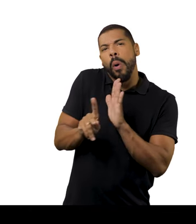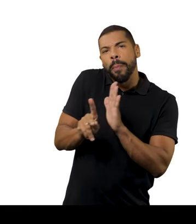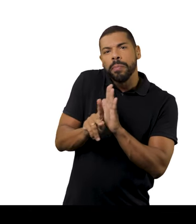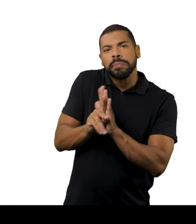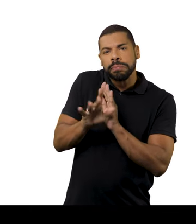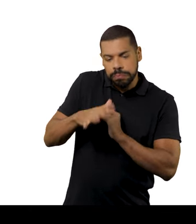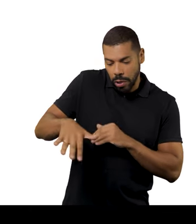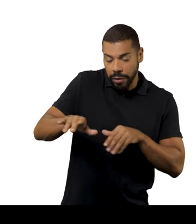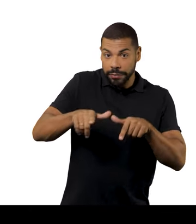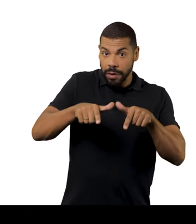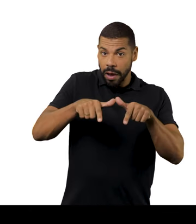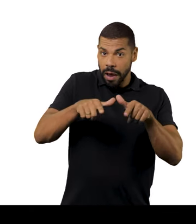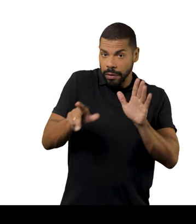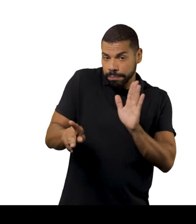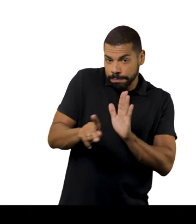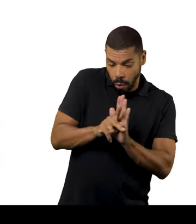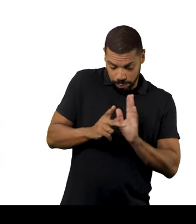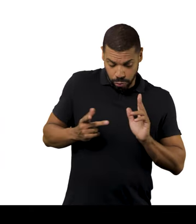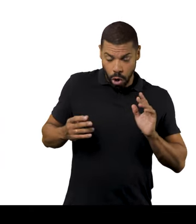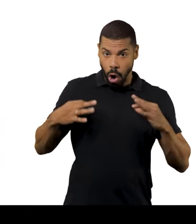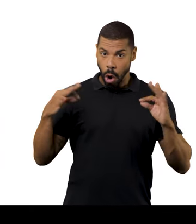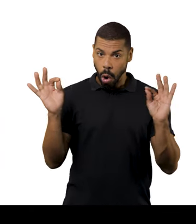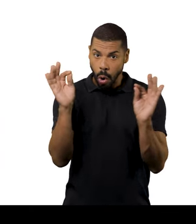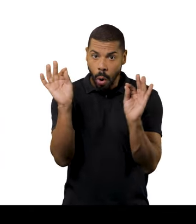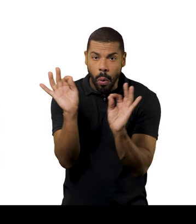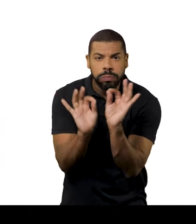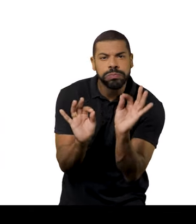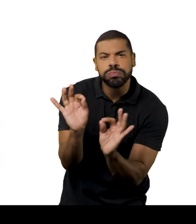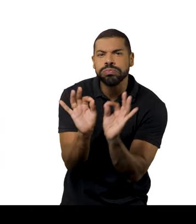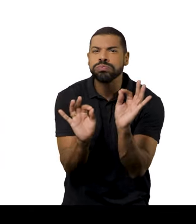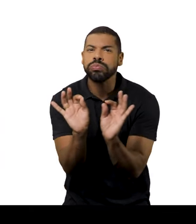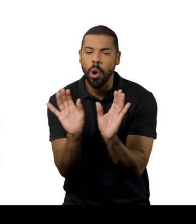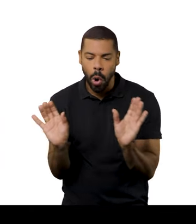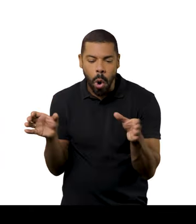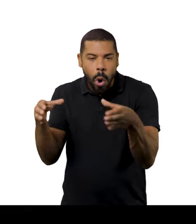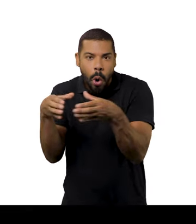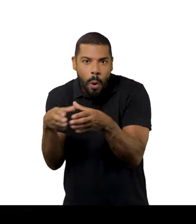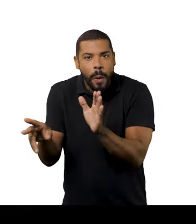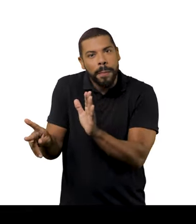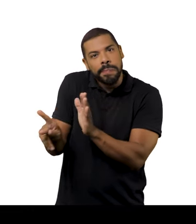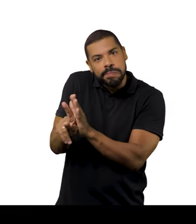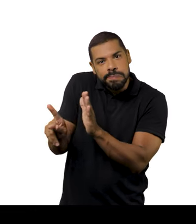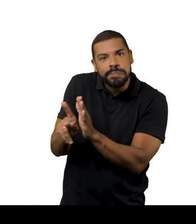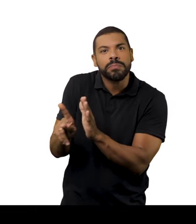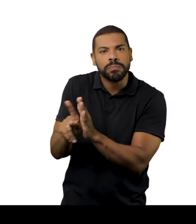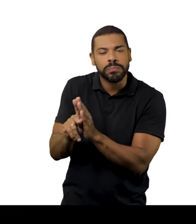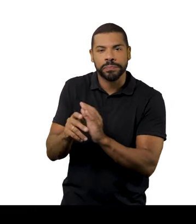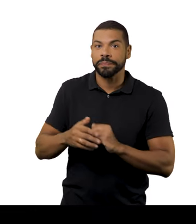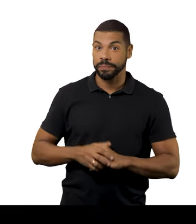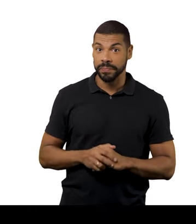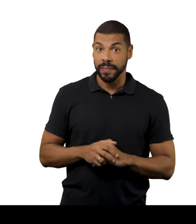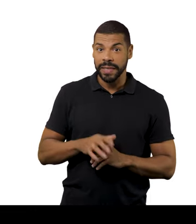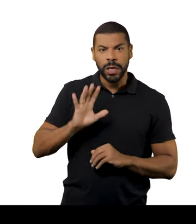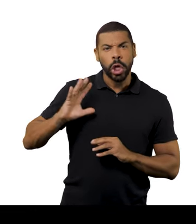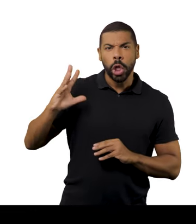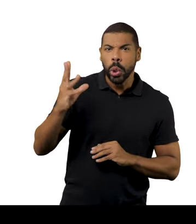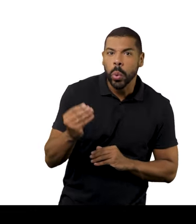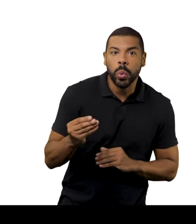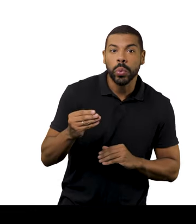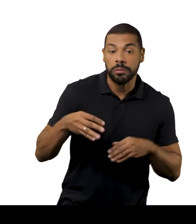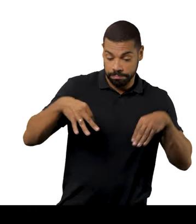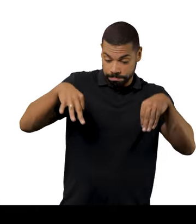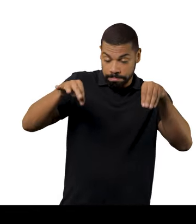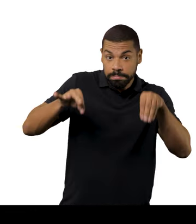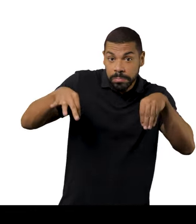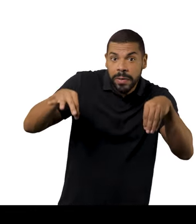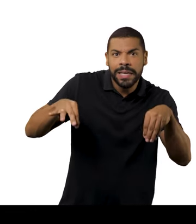algodão. Num trabalho de um bordado de Richelieu. Feito numa comunidade atingida pelo crime de Mariana.